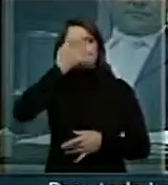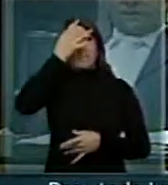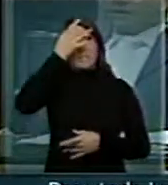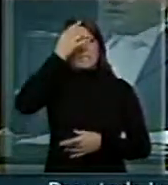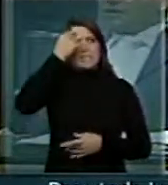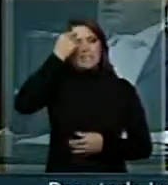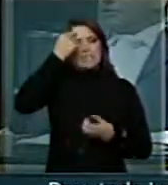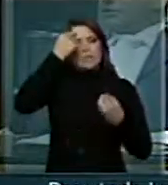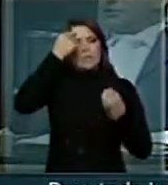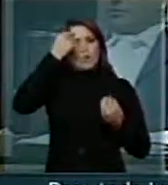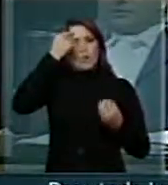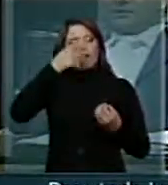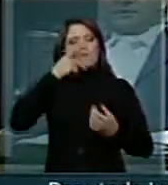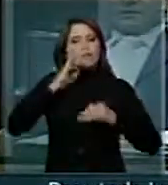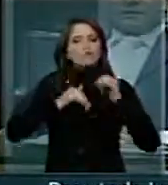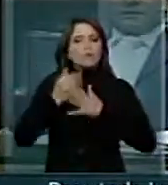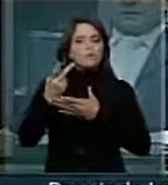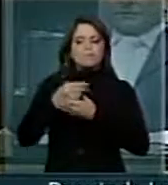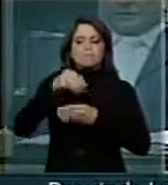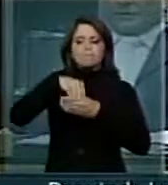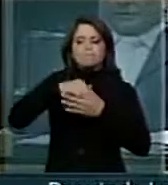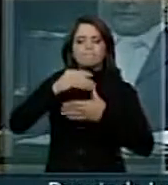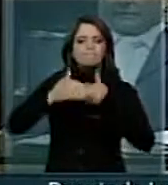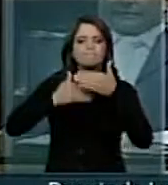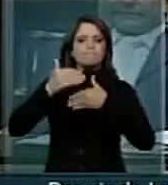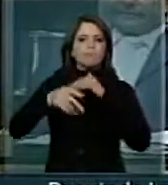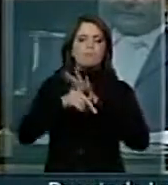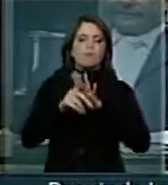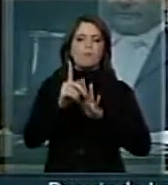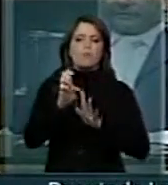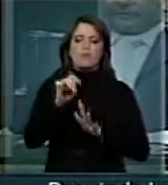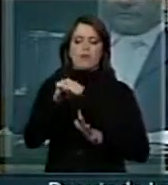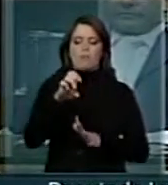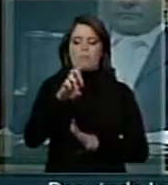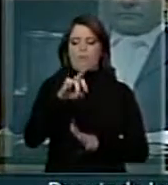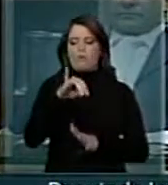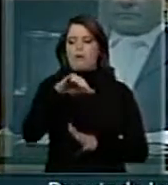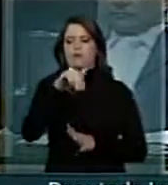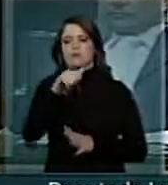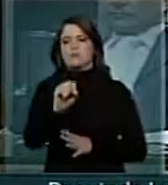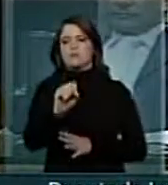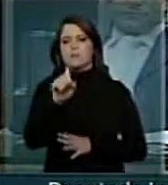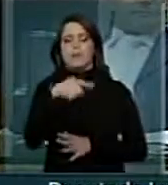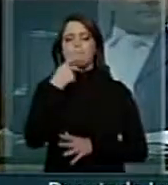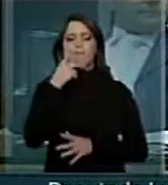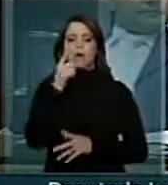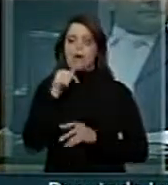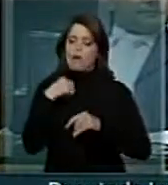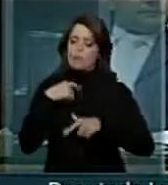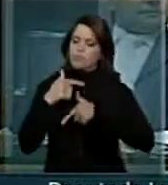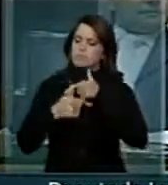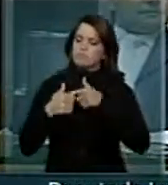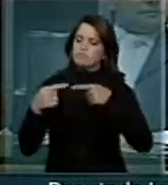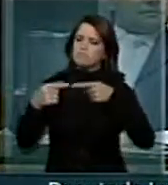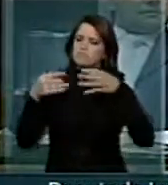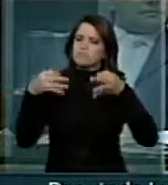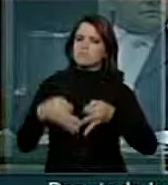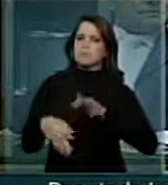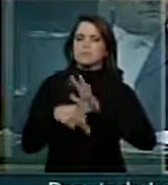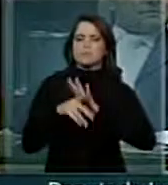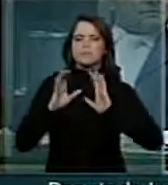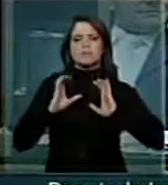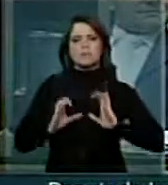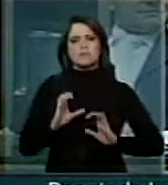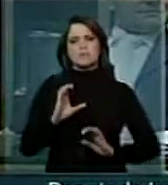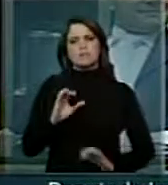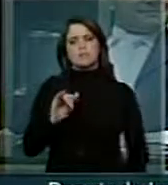na questão da realização plena da democracia, que é o exercício pleno da cidadania,